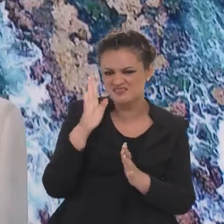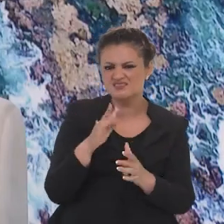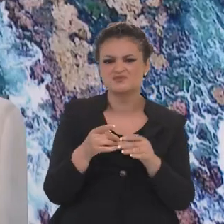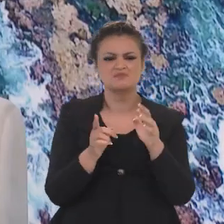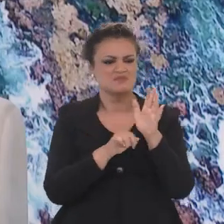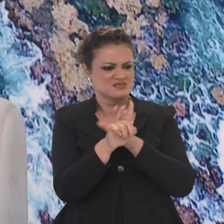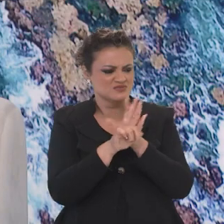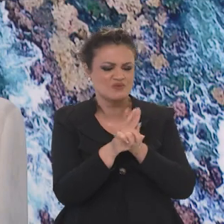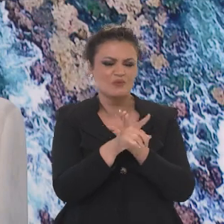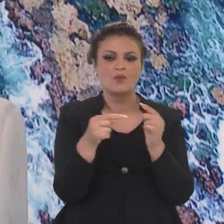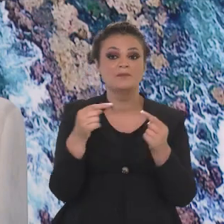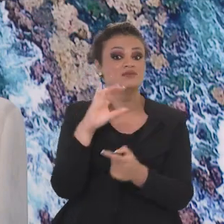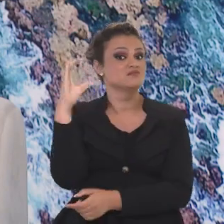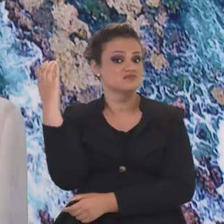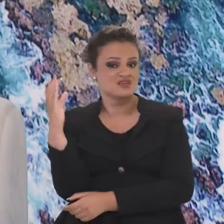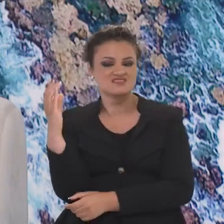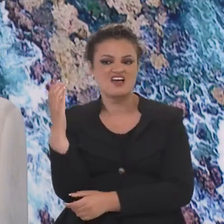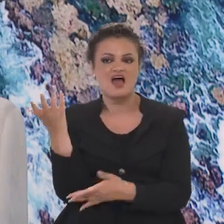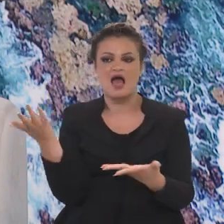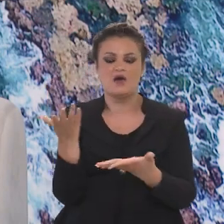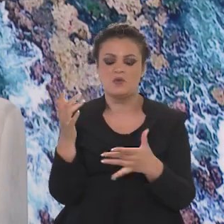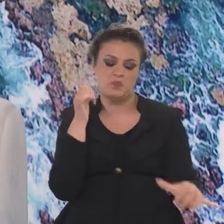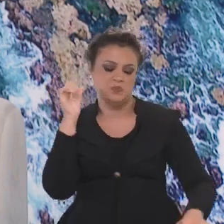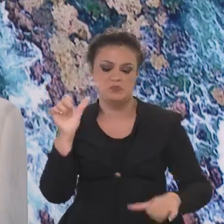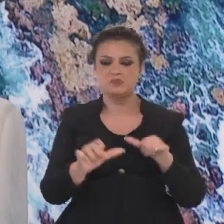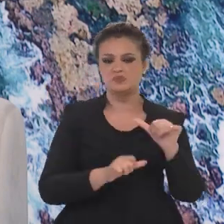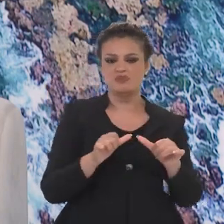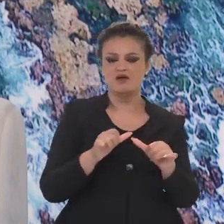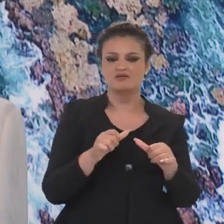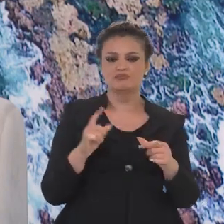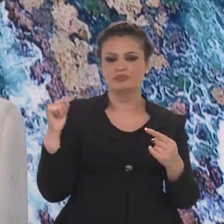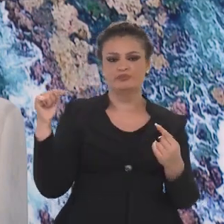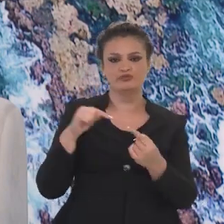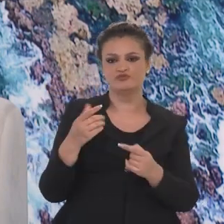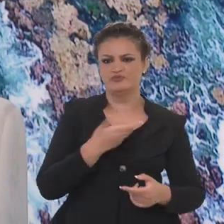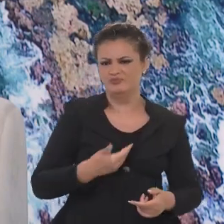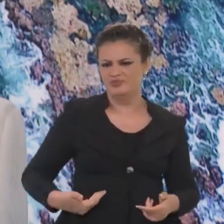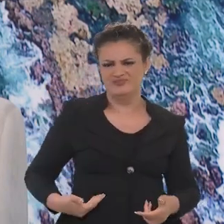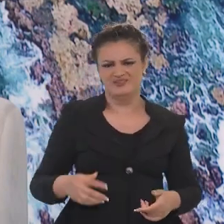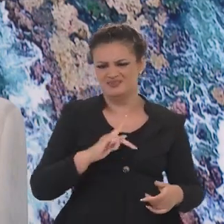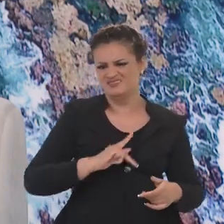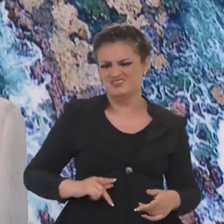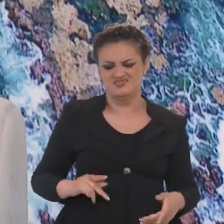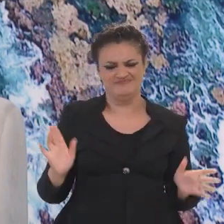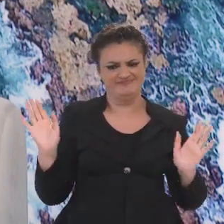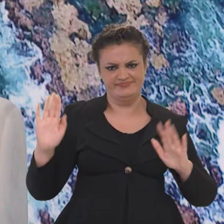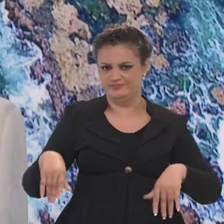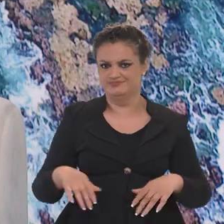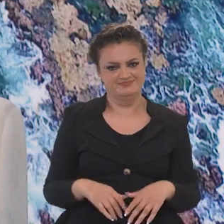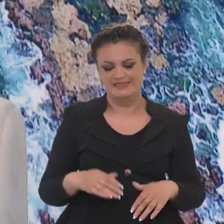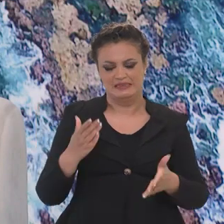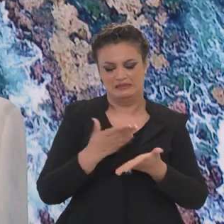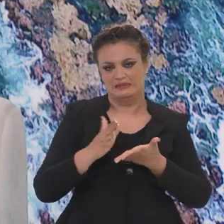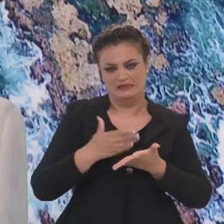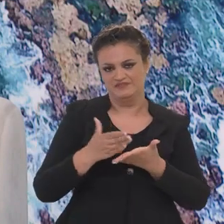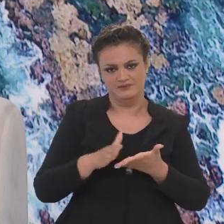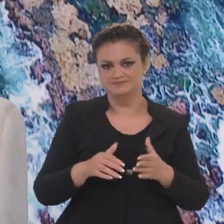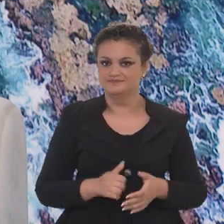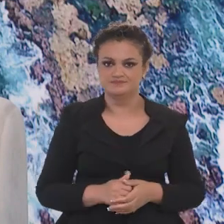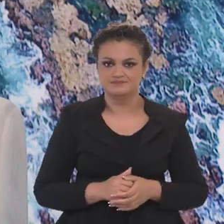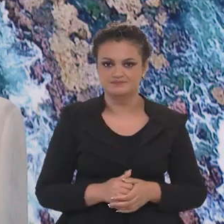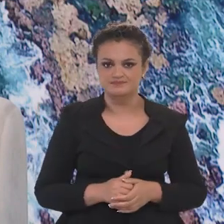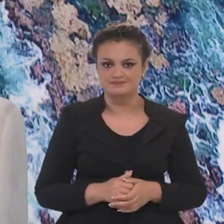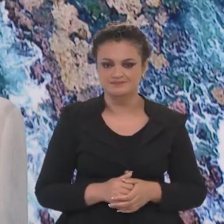com pesquisa, que tem ciência nessa produção, e trocar aleatoriamente, sem nenhum conceito, para um Brasil com Z,